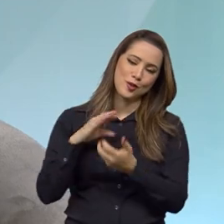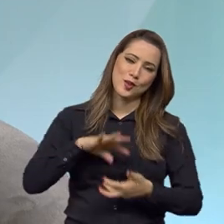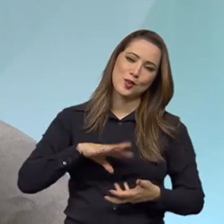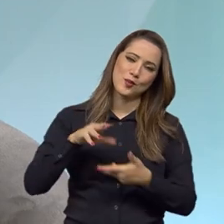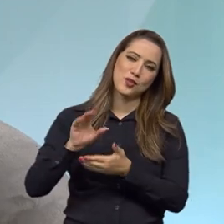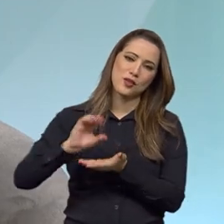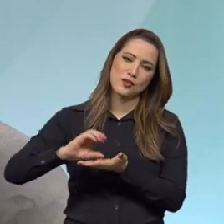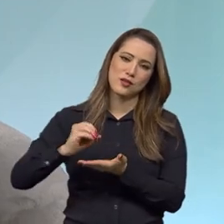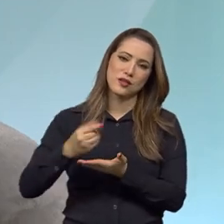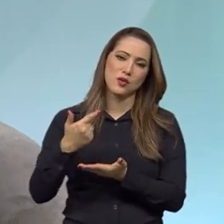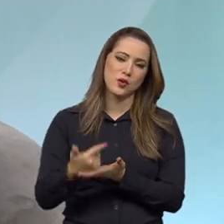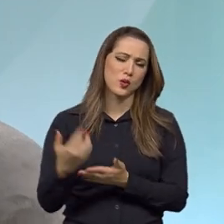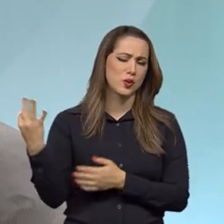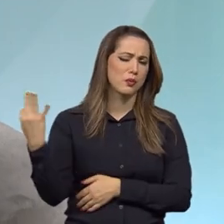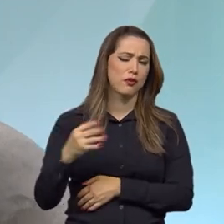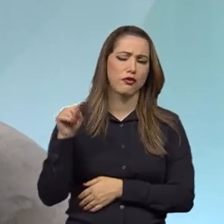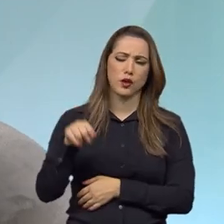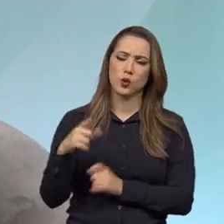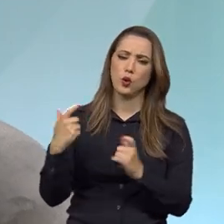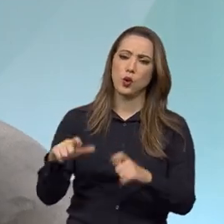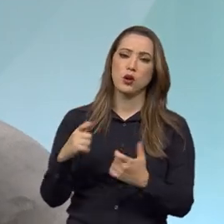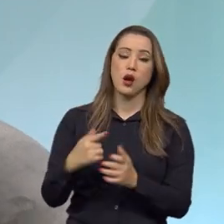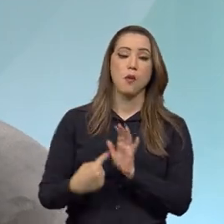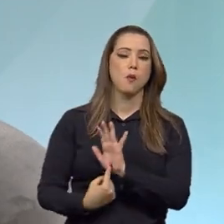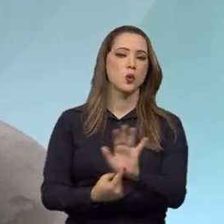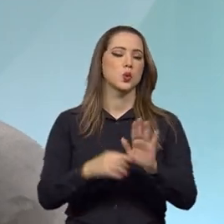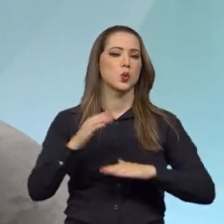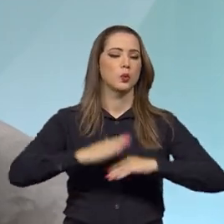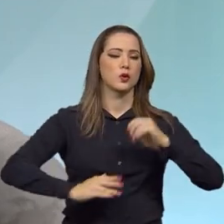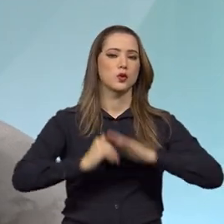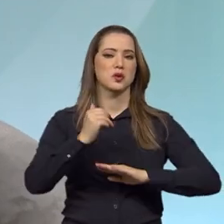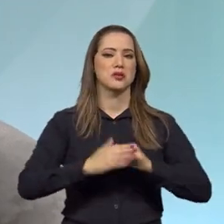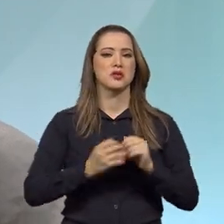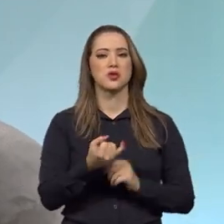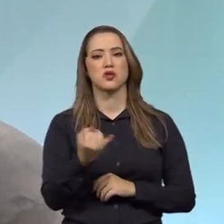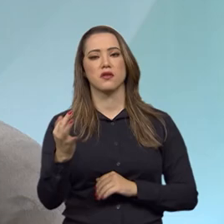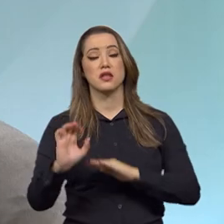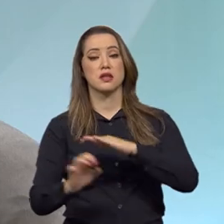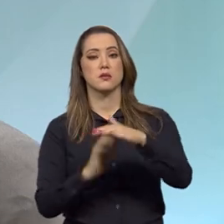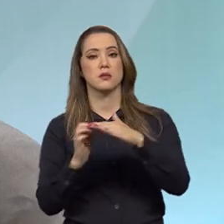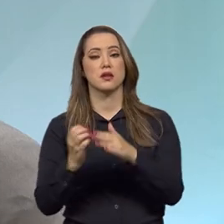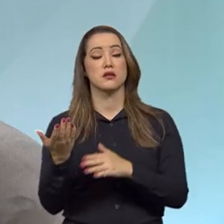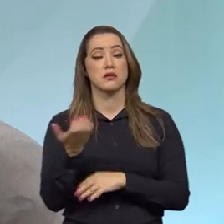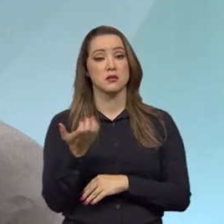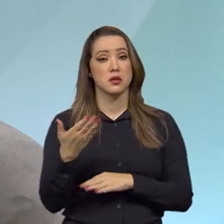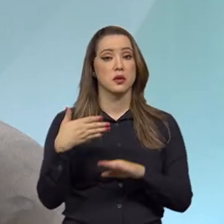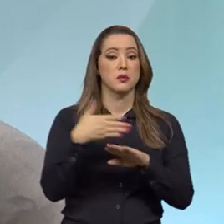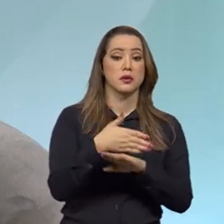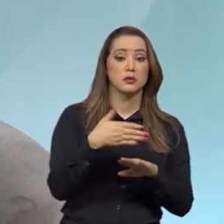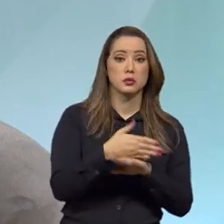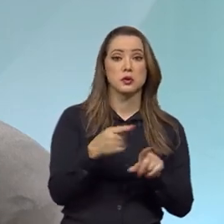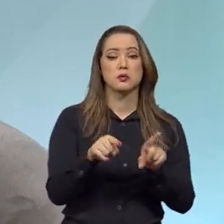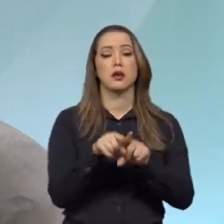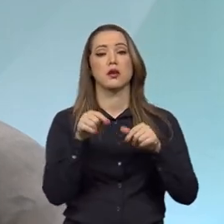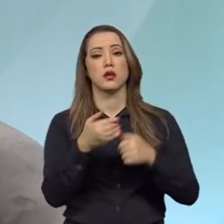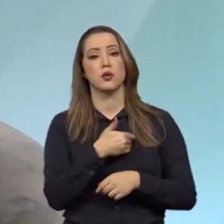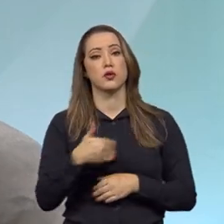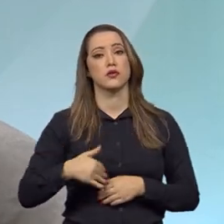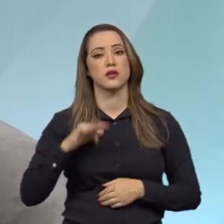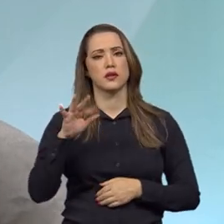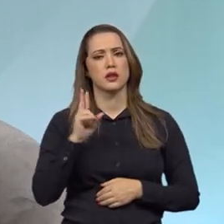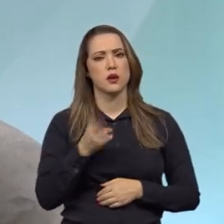foi fantástico, um exemplo de profissionalismo, trouxe muitos empresários e está buscando fazer com que o governo federal seja